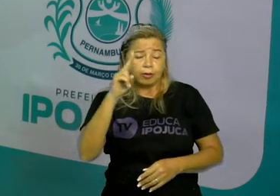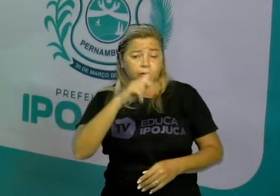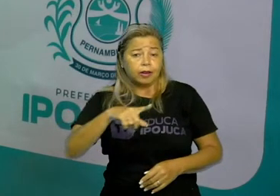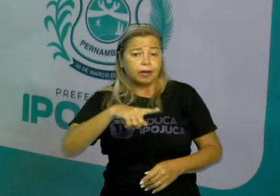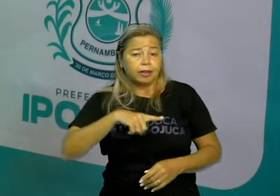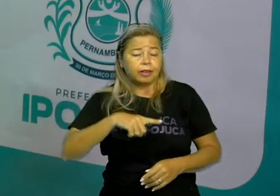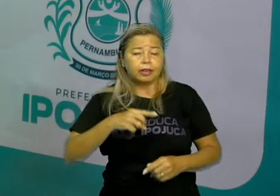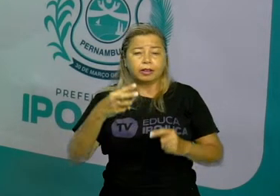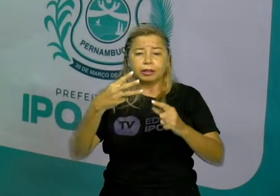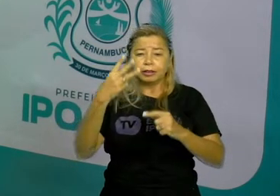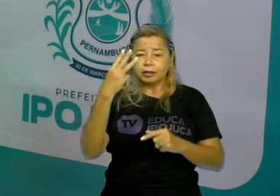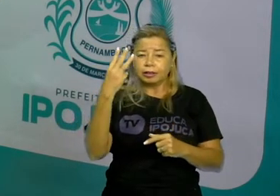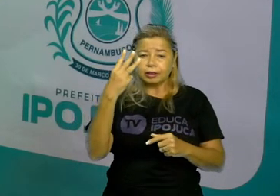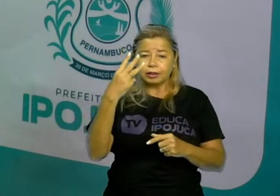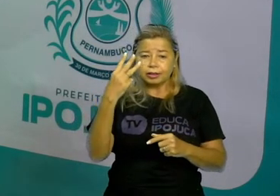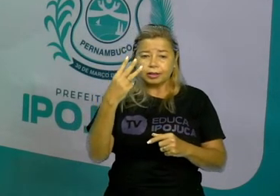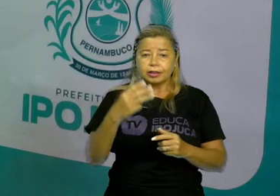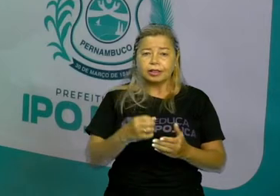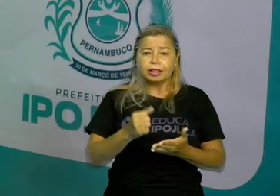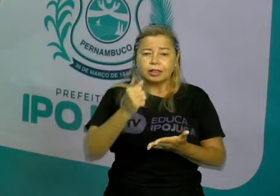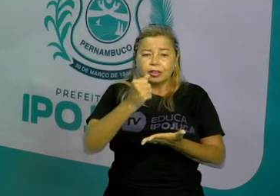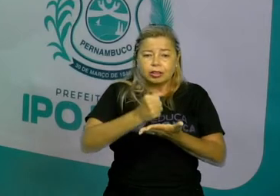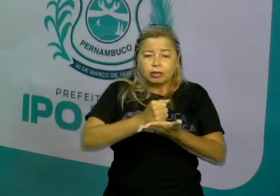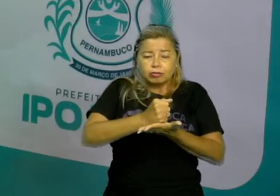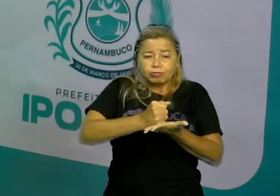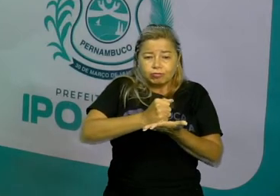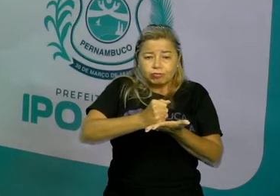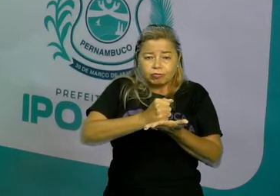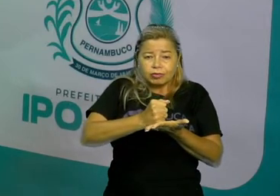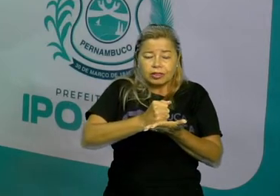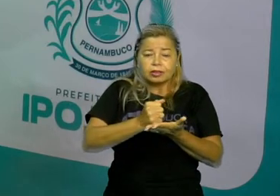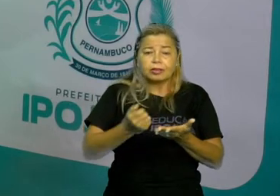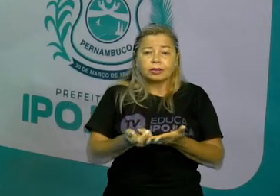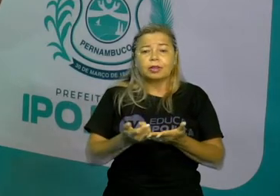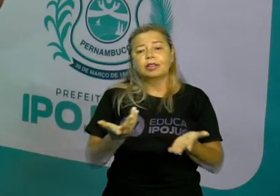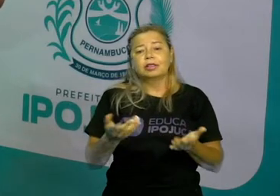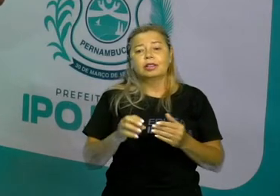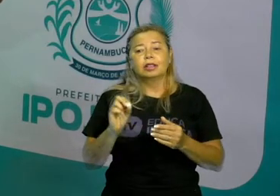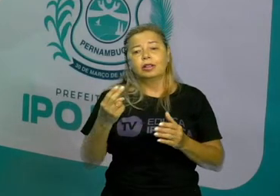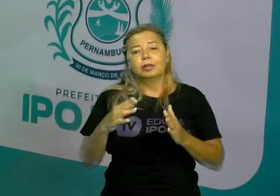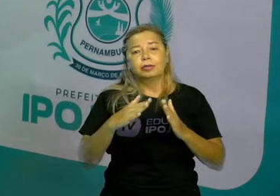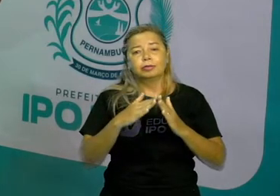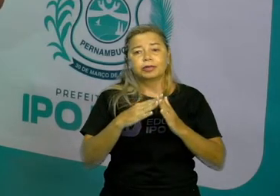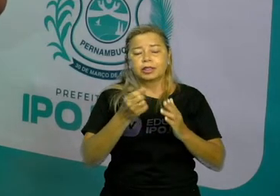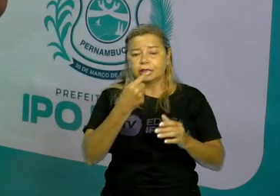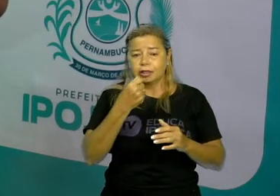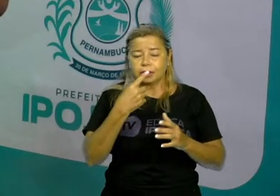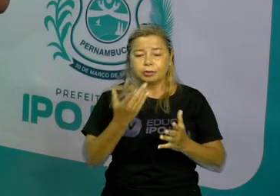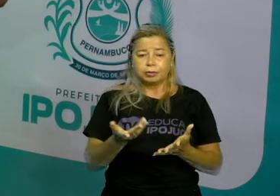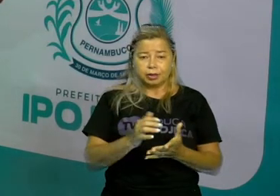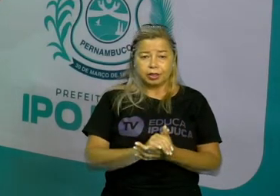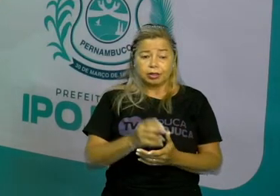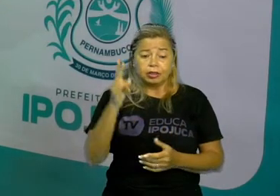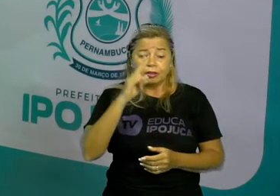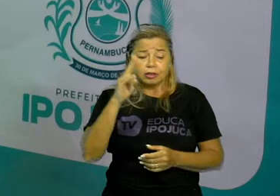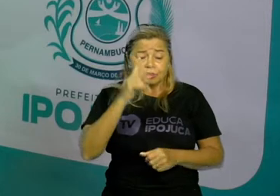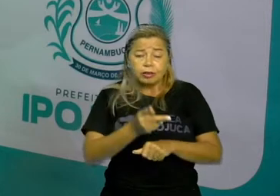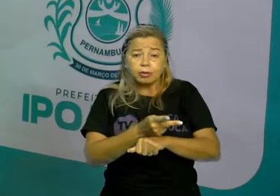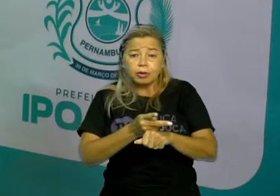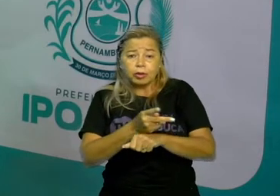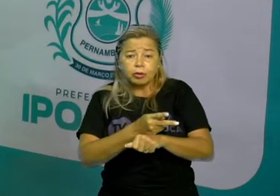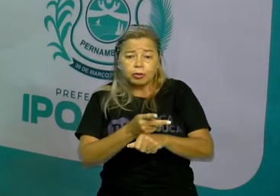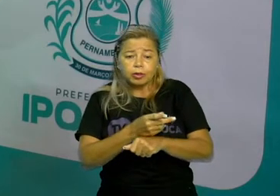e o produto de qualidade. Então, a concorrência, ela estimula a questão da qualidade, a questão do preço baixo.